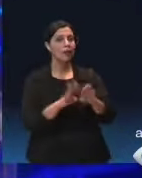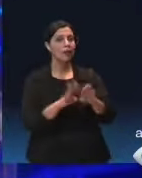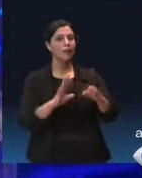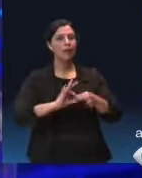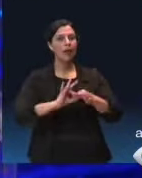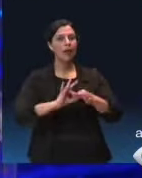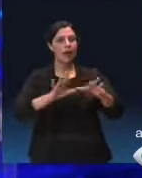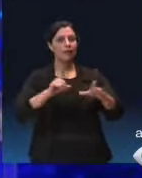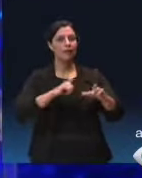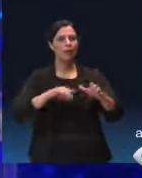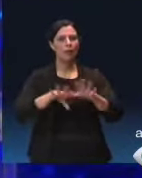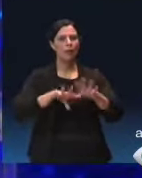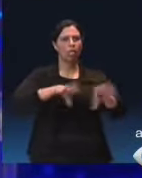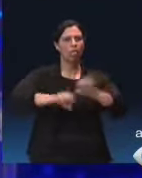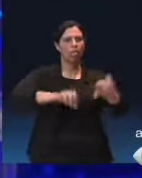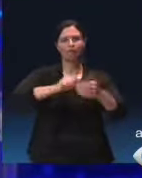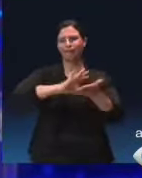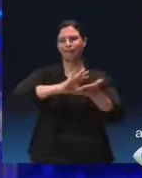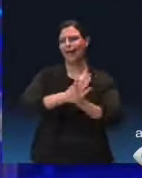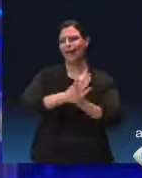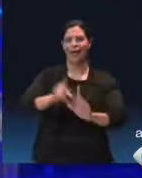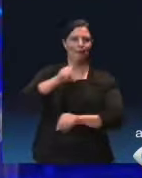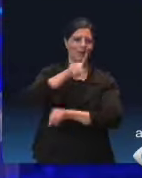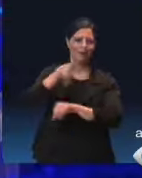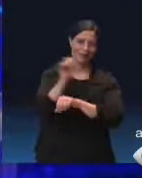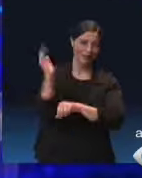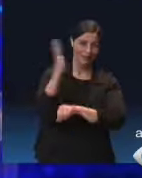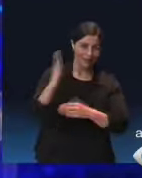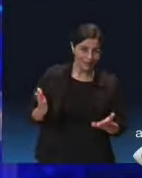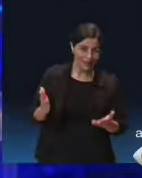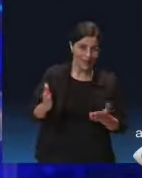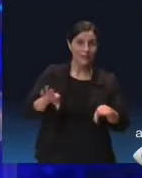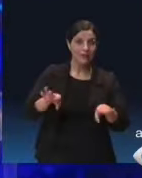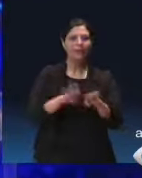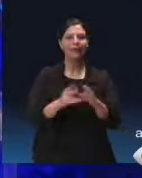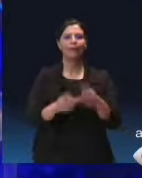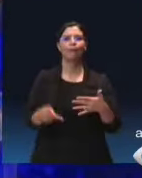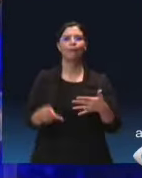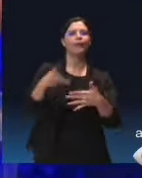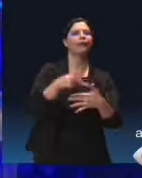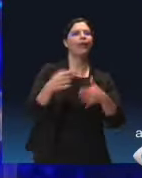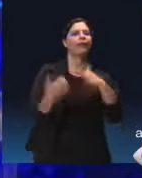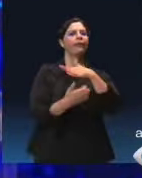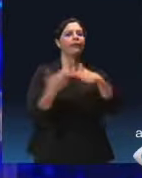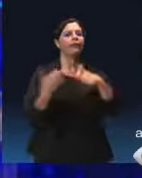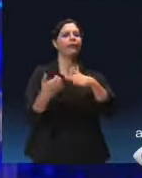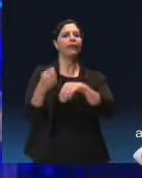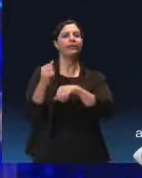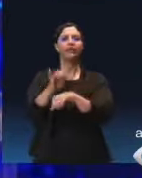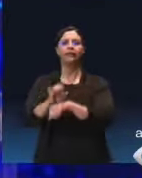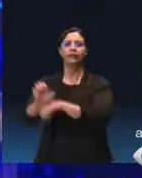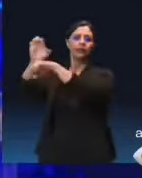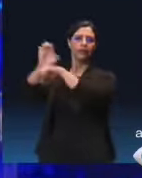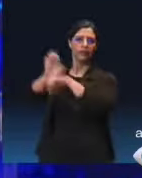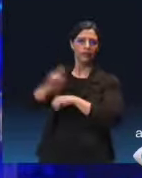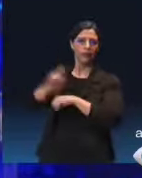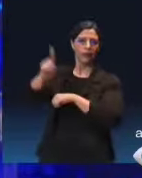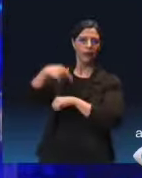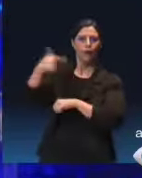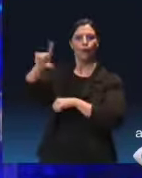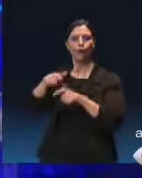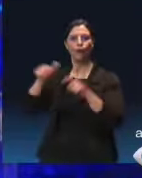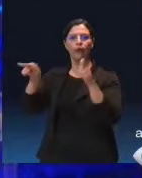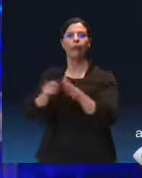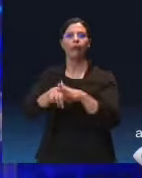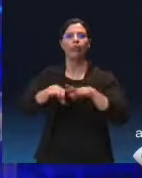liberalismo selvagem está acabando com o país. Ele está privilegiando as empresas multinacionais que compram